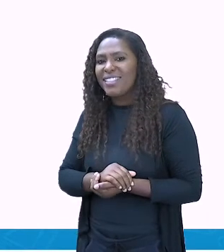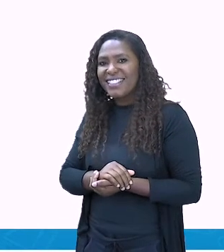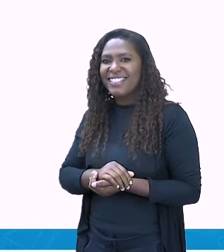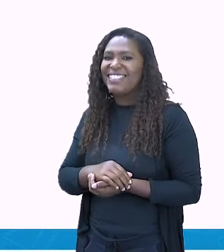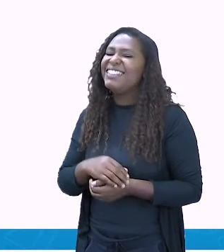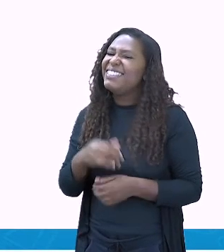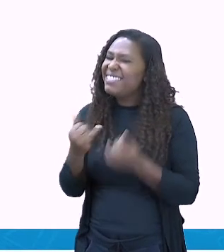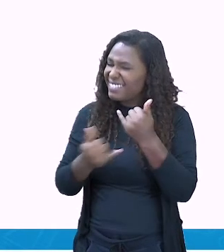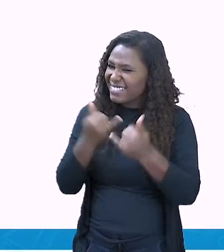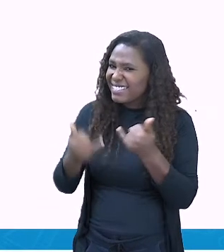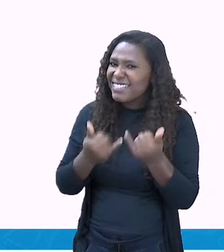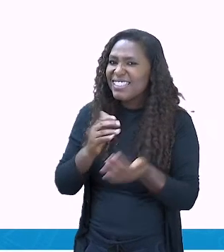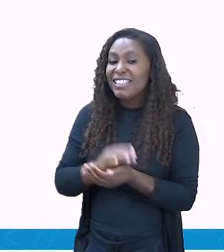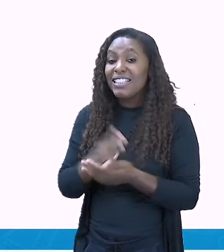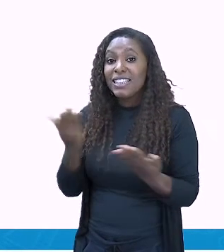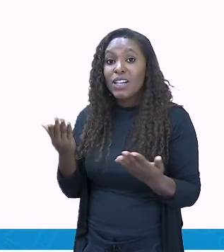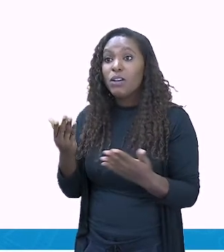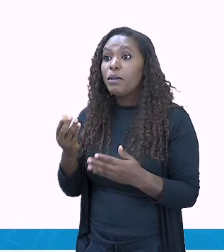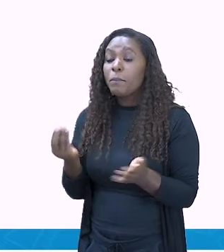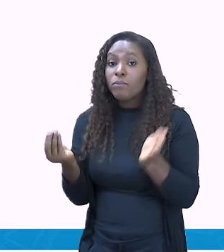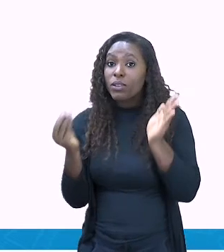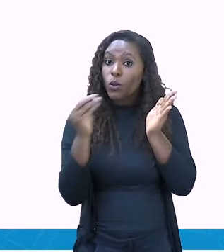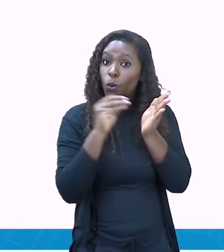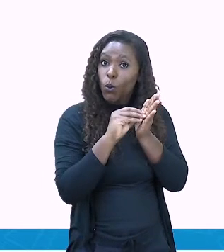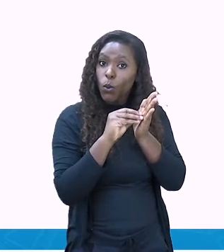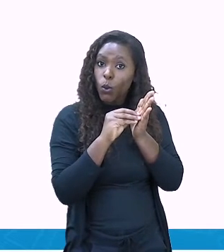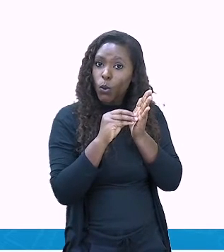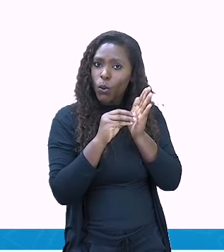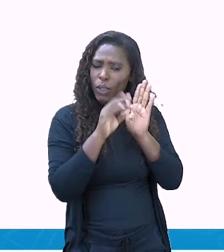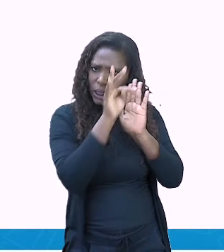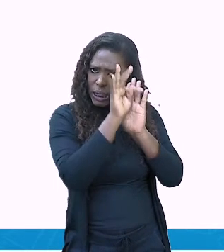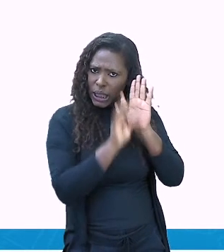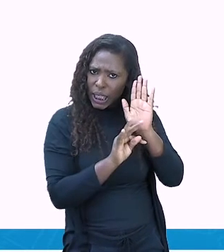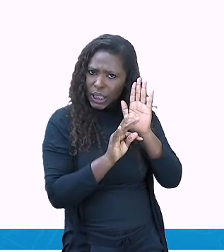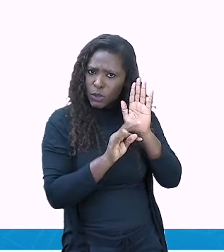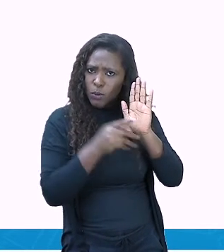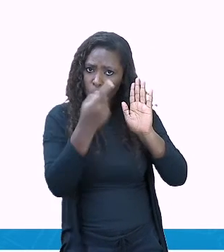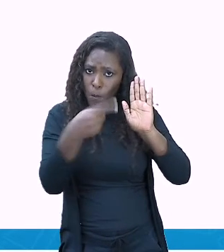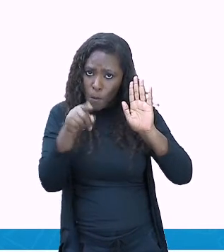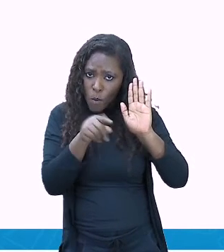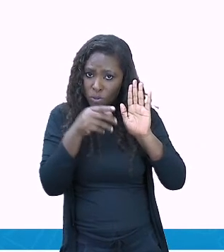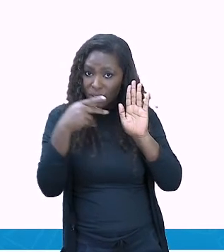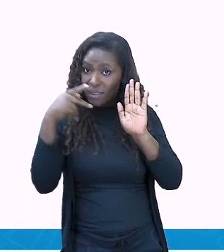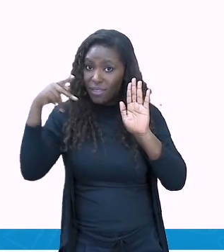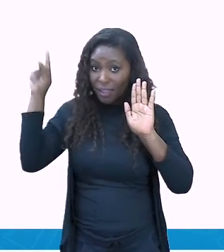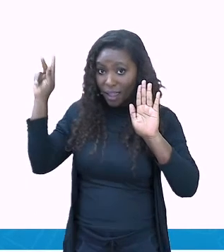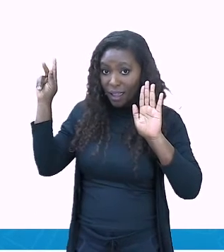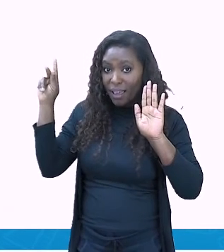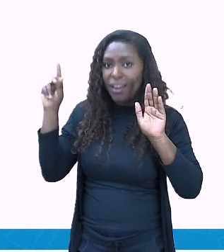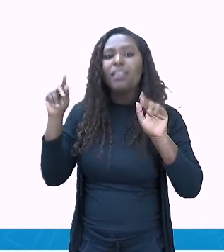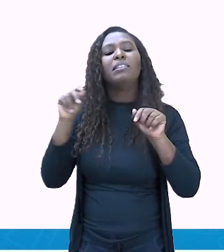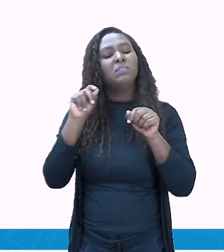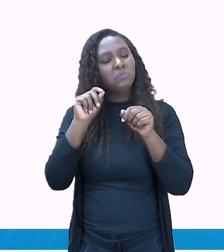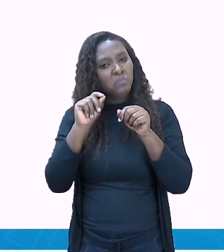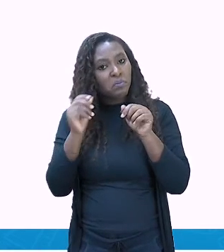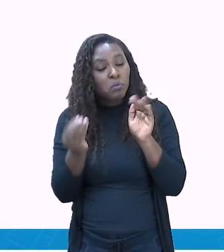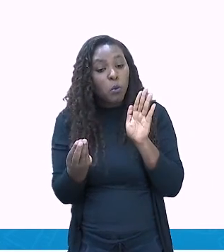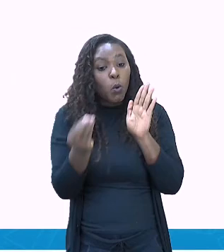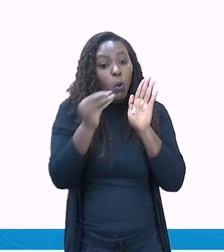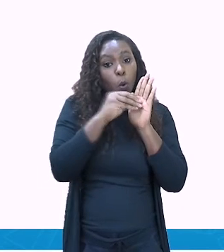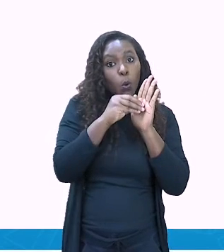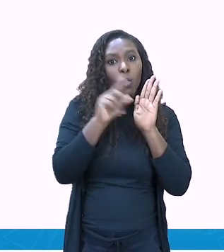sua canção aí, declamando, em 1960. A música tem versos que são muito mais